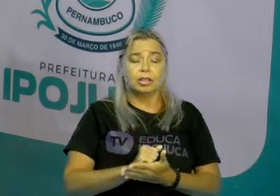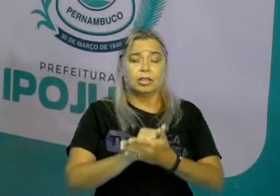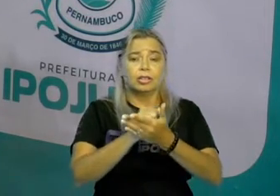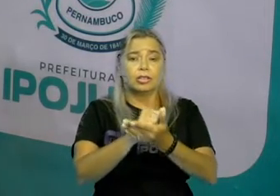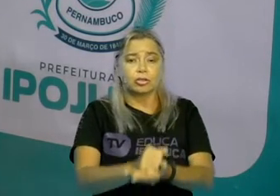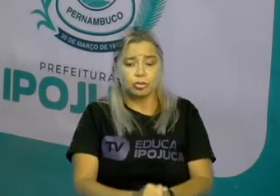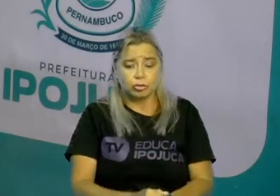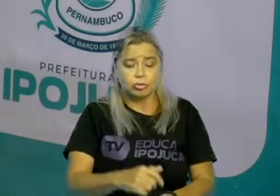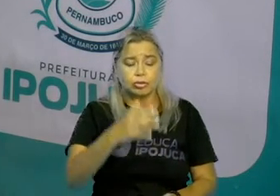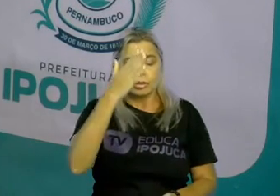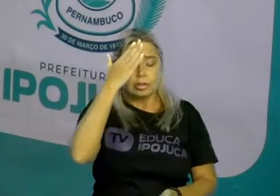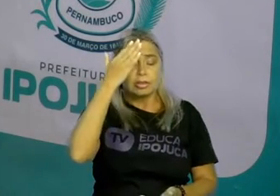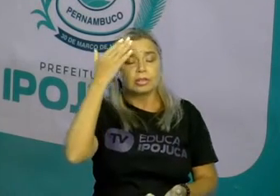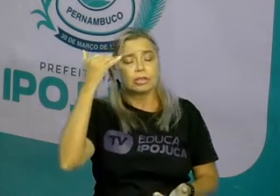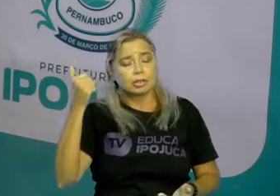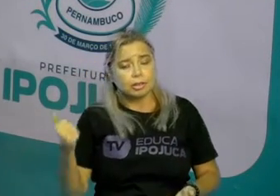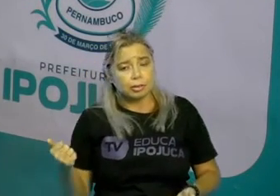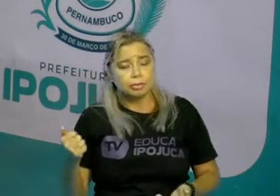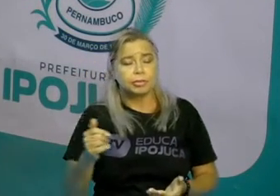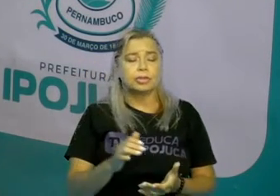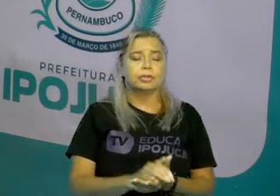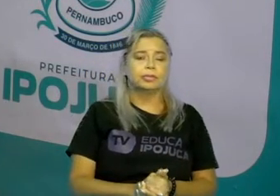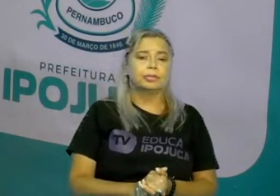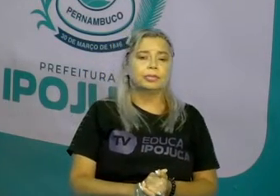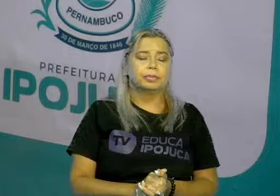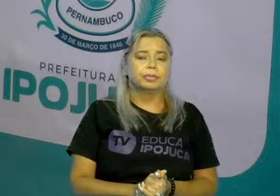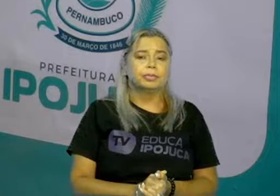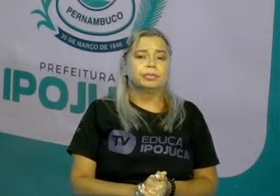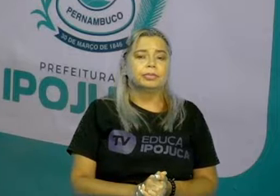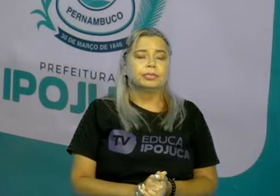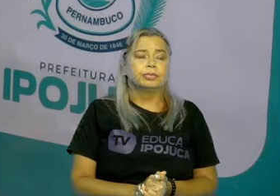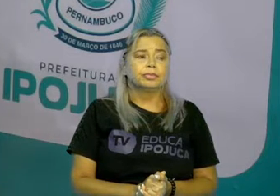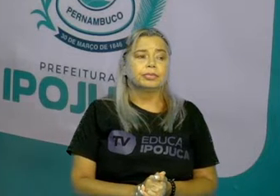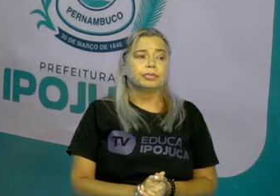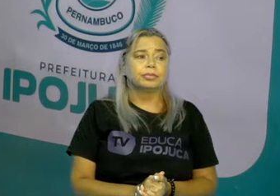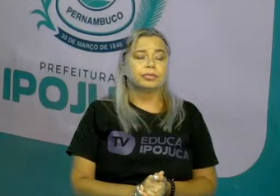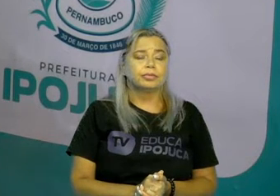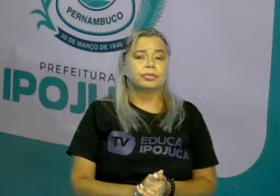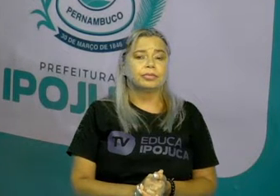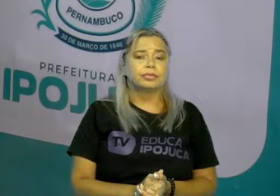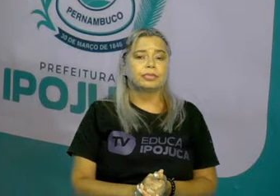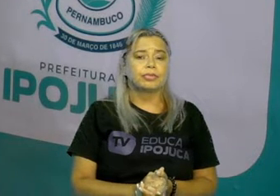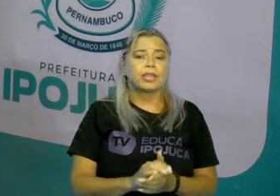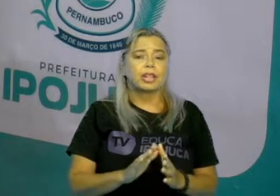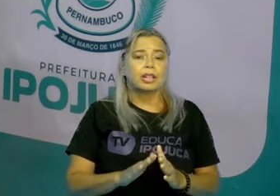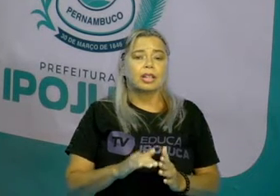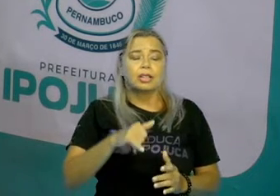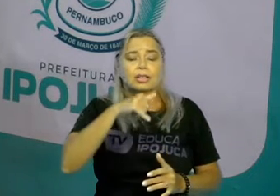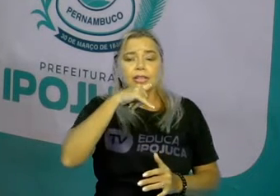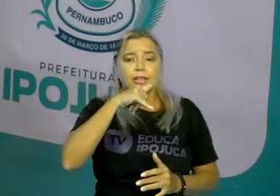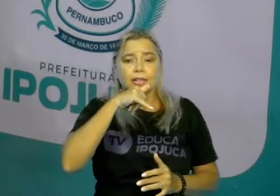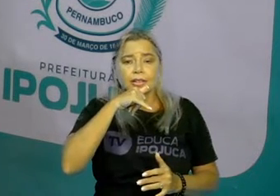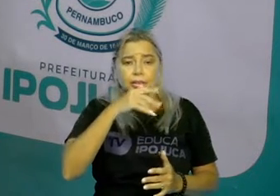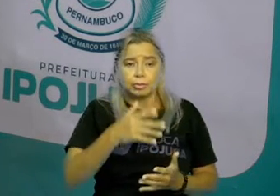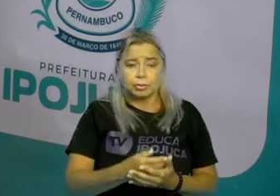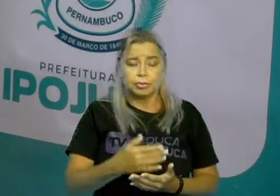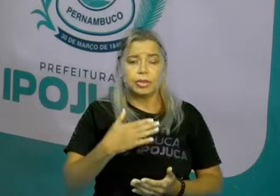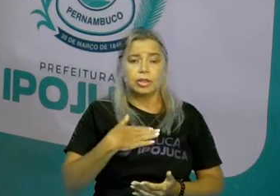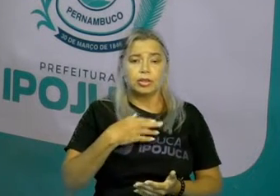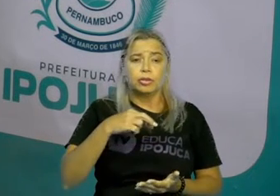localização, a gente tem que ter um ponto de referência. Digamos que, se eu quiser me guiar